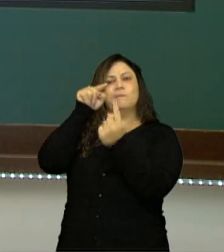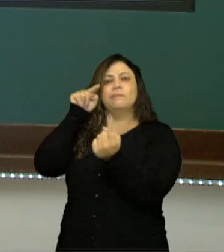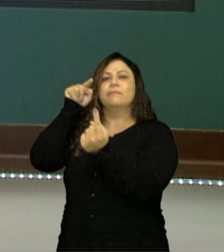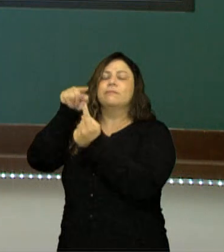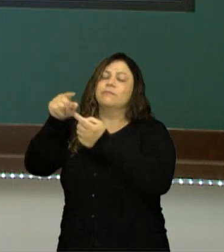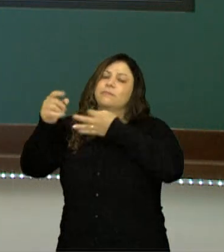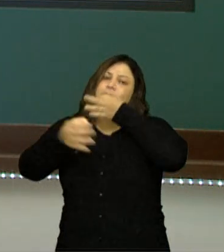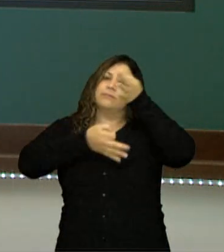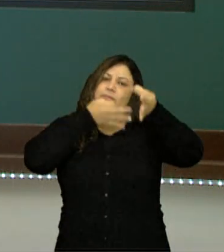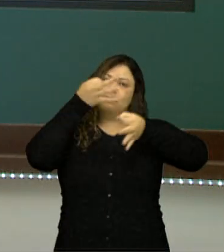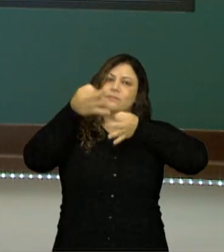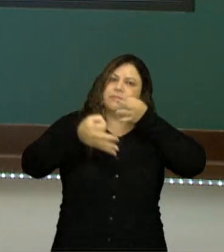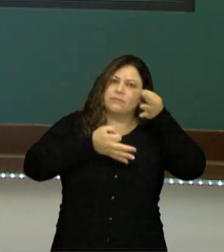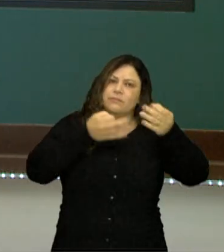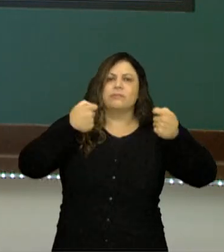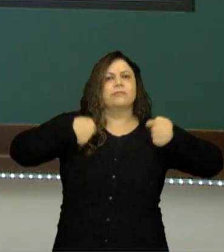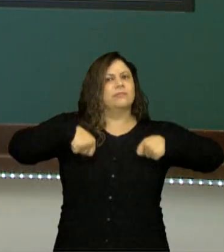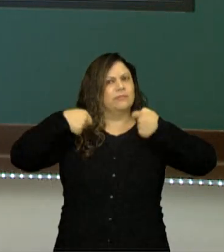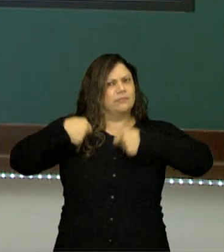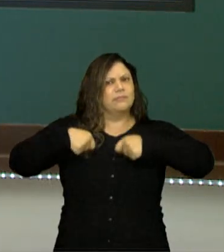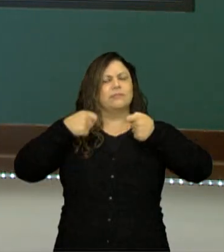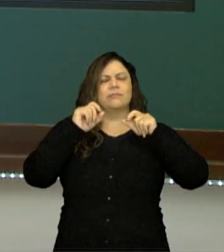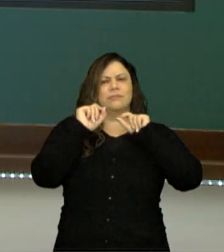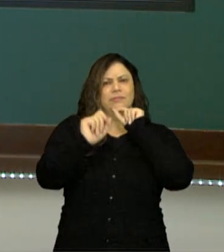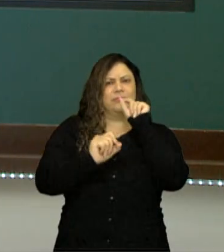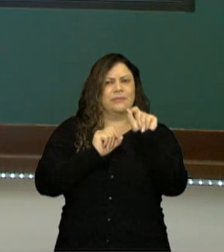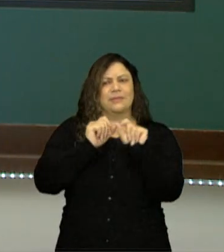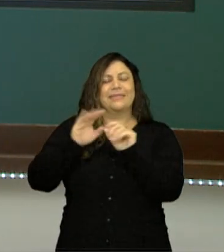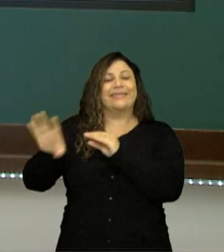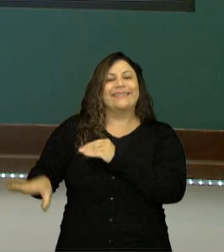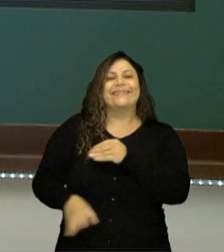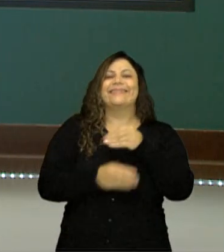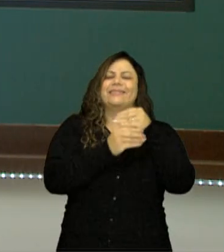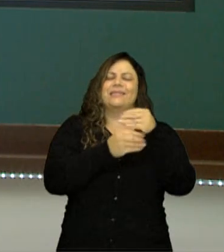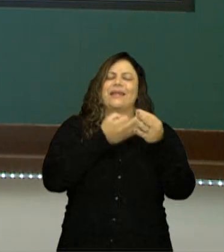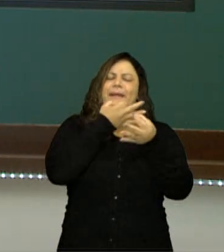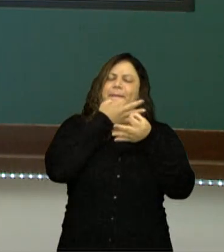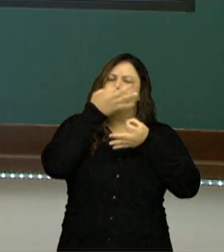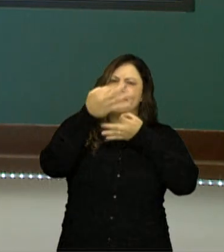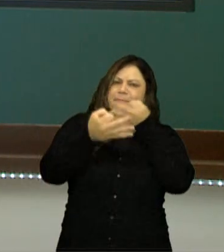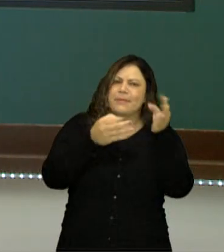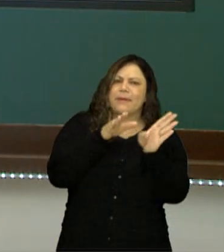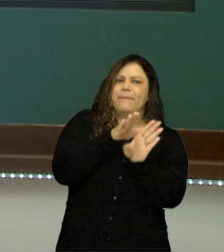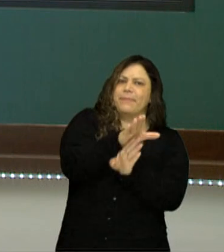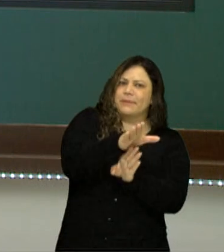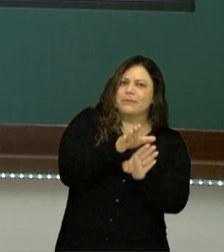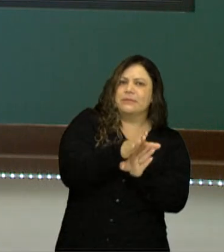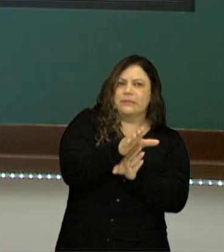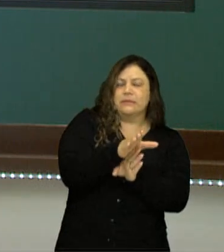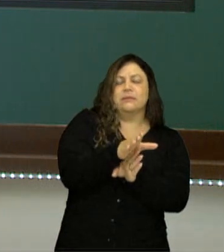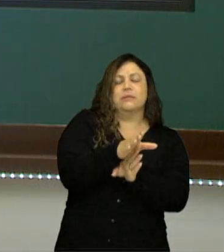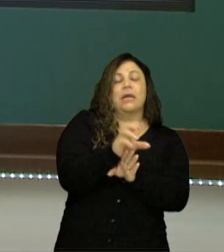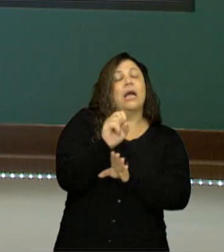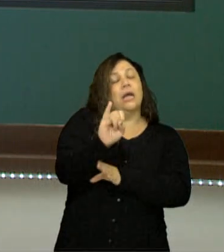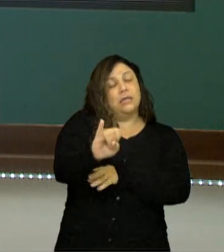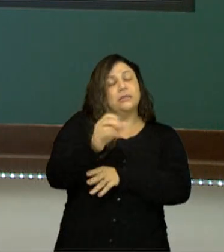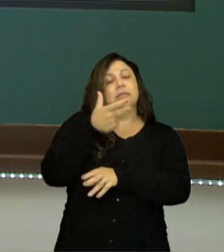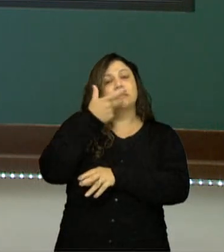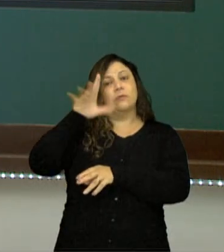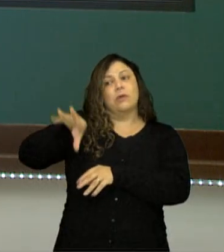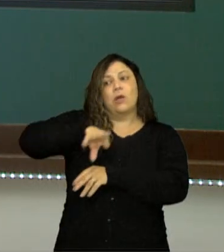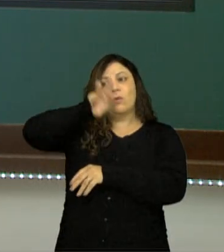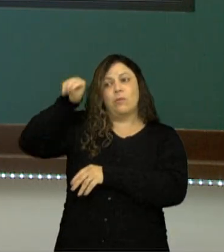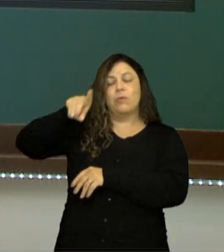opiniões, elas devem ser apoiadas sempre em argumentos. Então, se você vai falar sobre o direito de